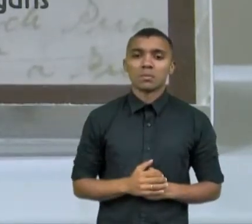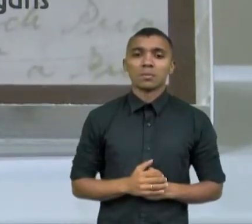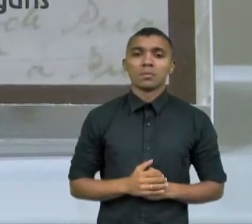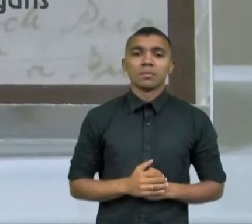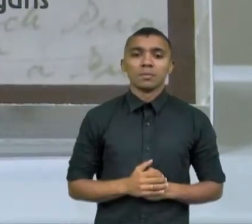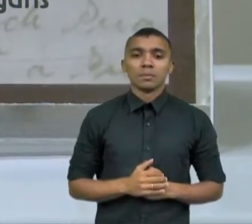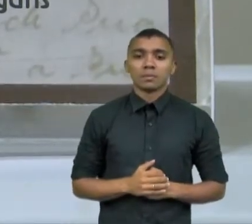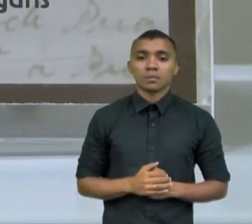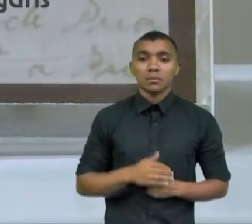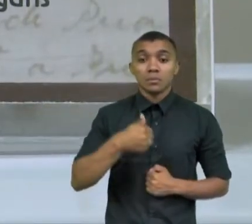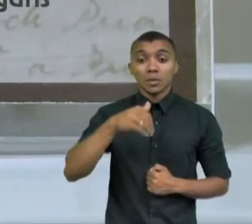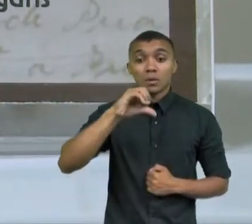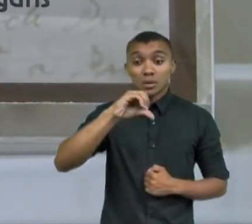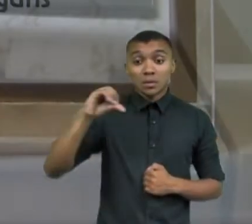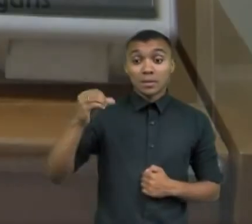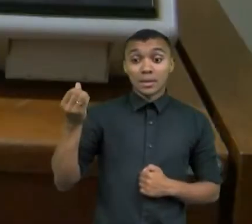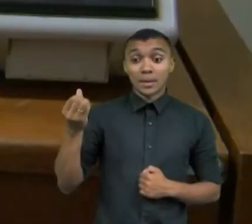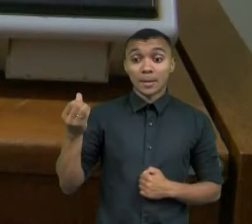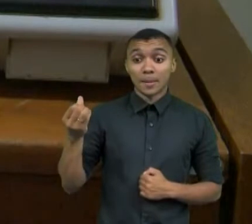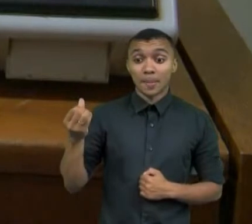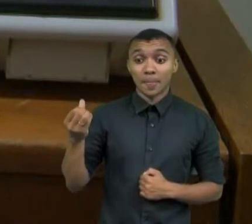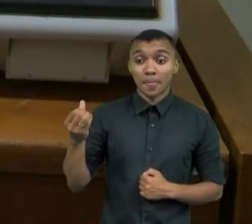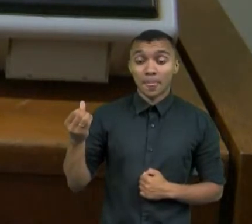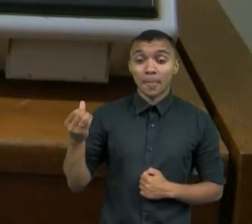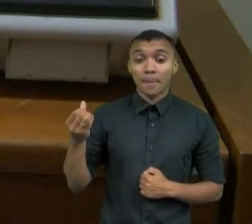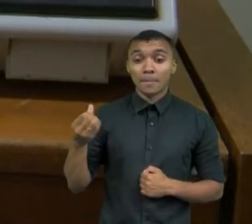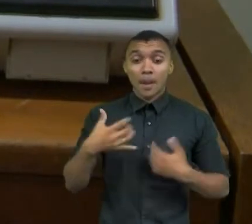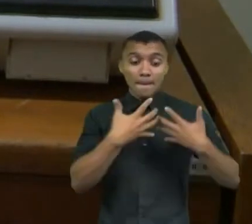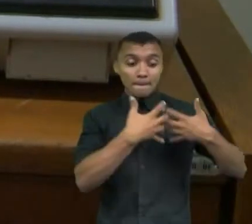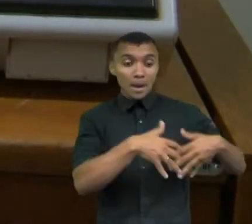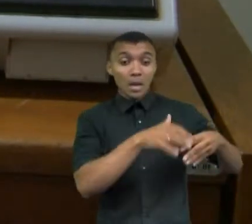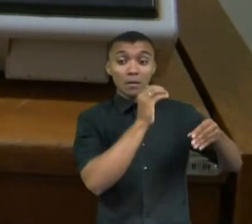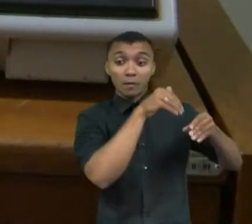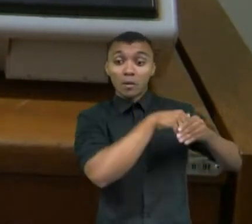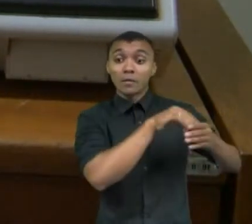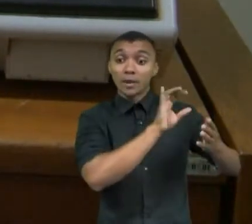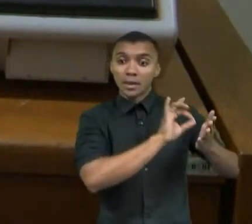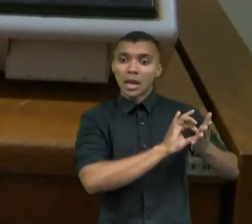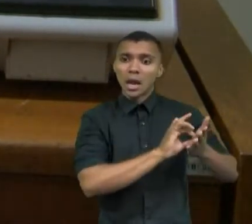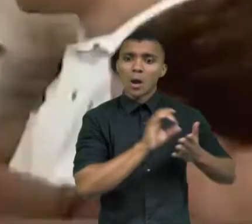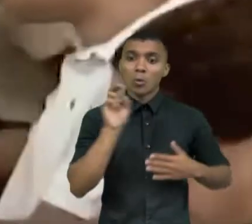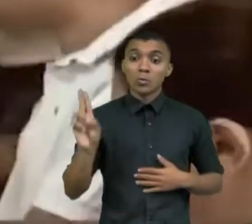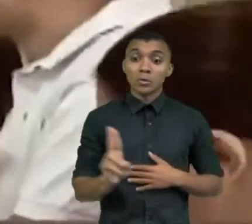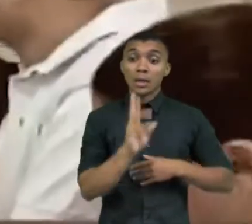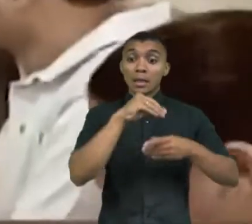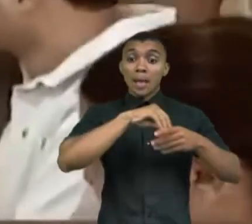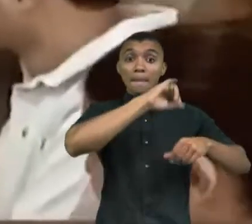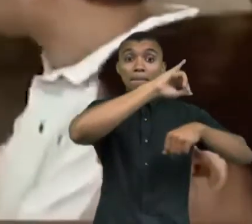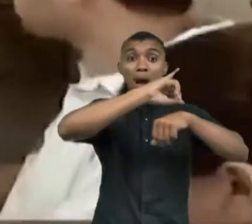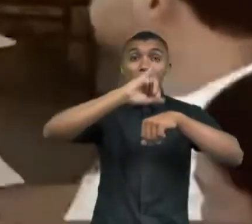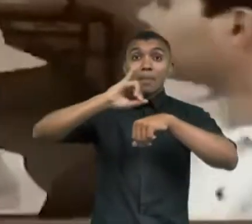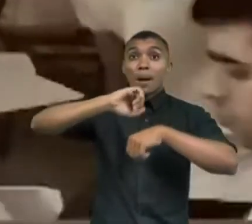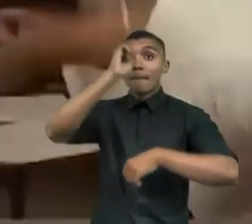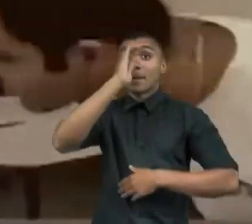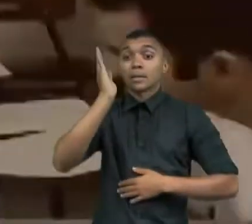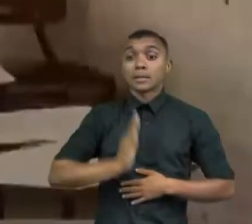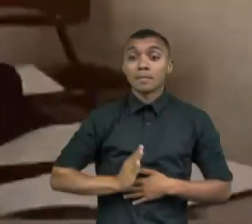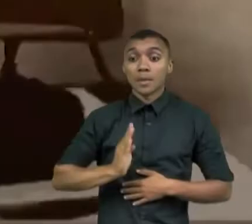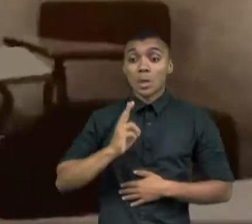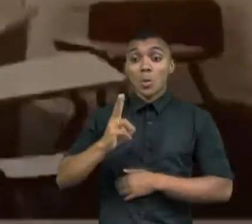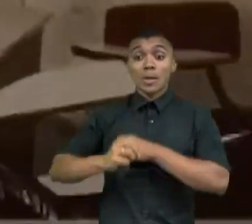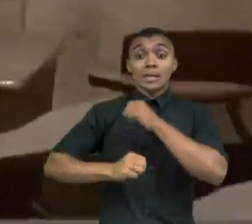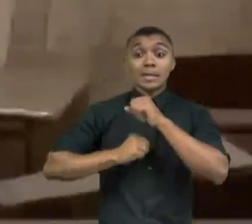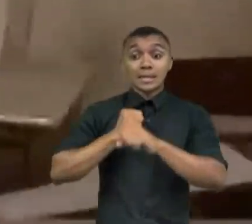Em 1996, a urna eletrônica passa a ser utilizada nas capitais do país. Dois anos depois, em